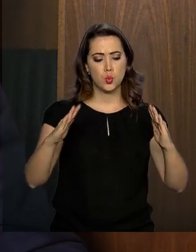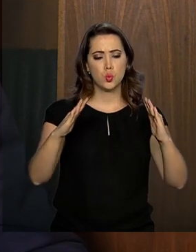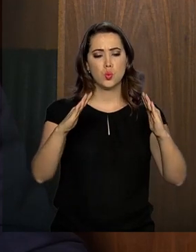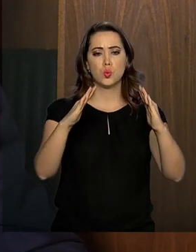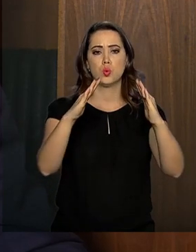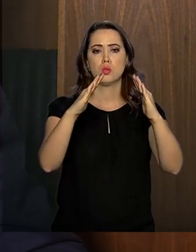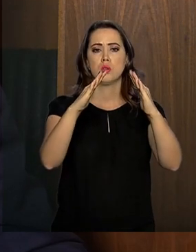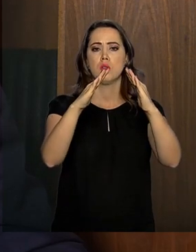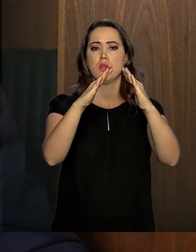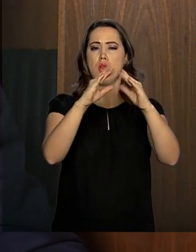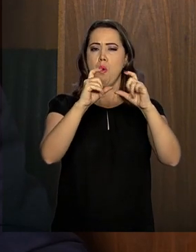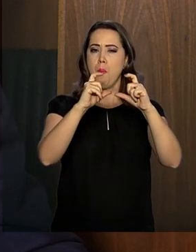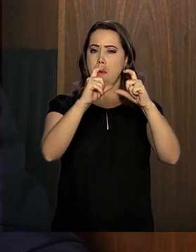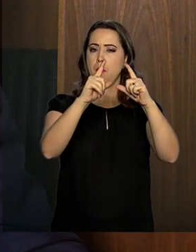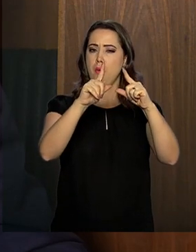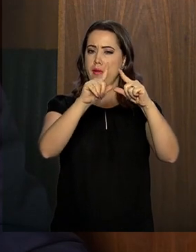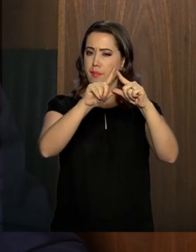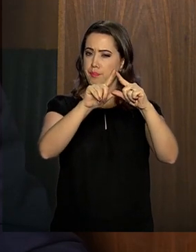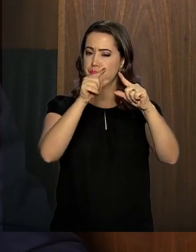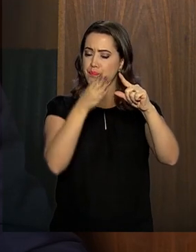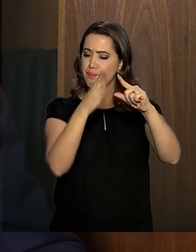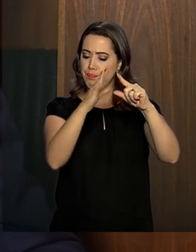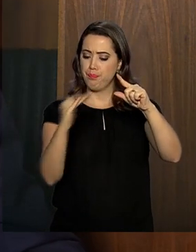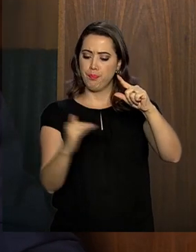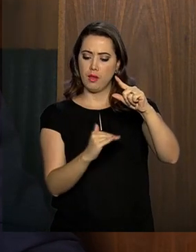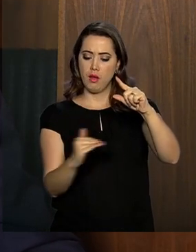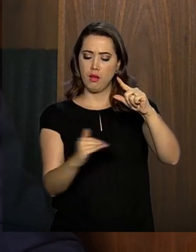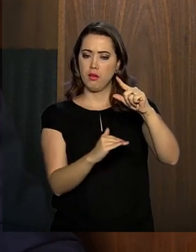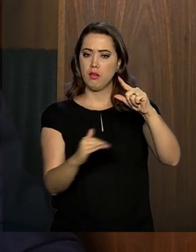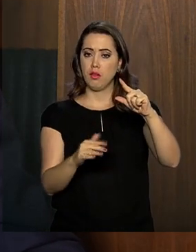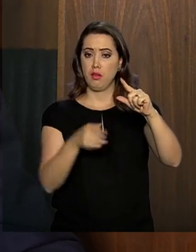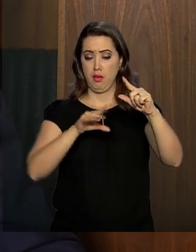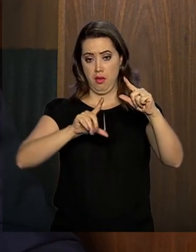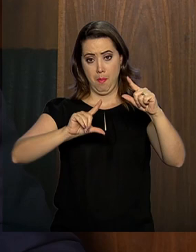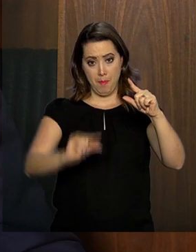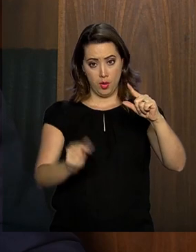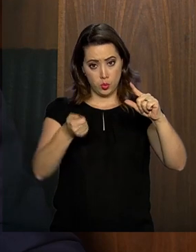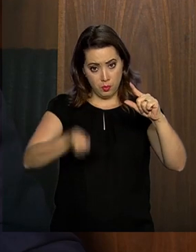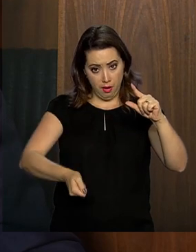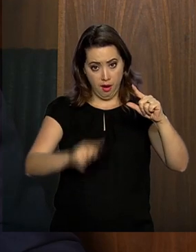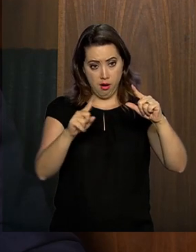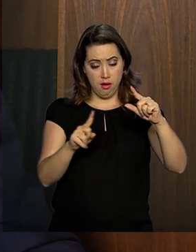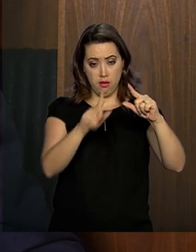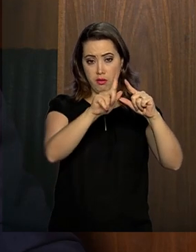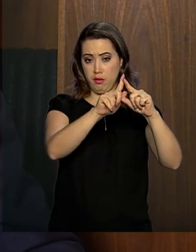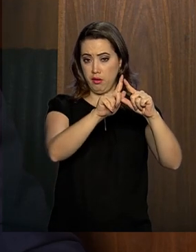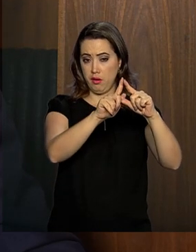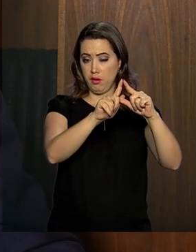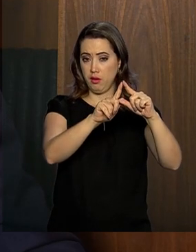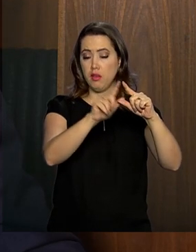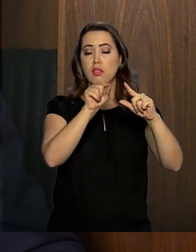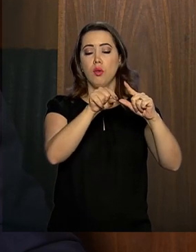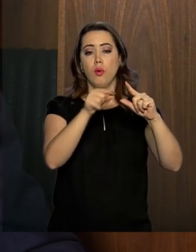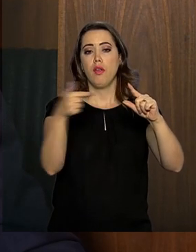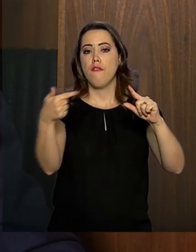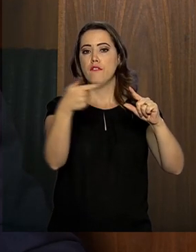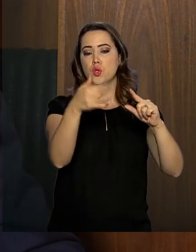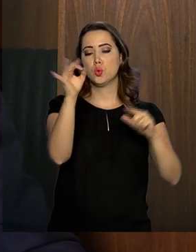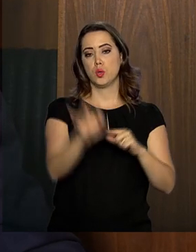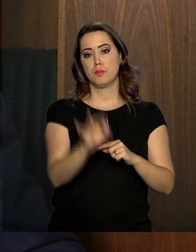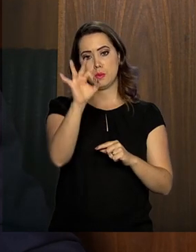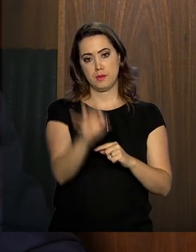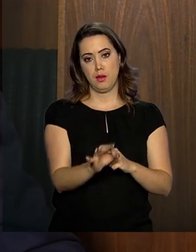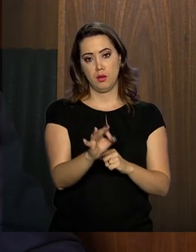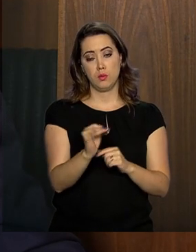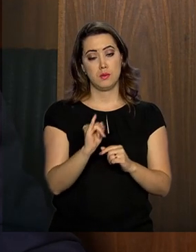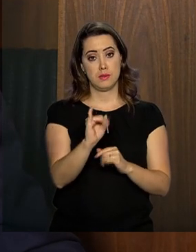ponta dessa pirâmide invertida, você terá 22% de alíquota para